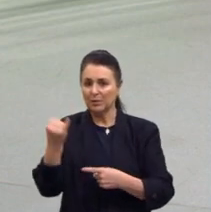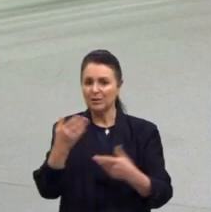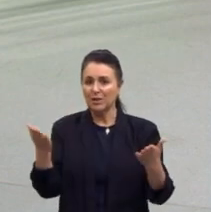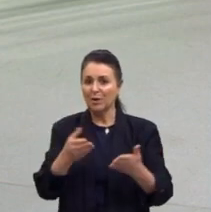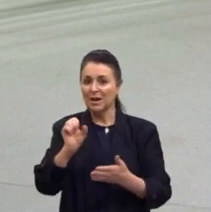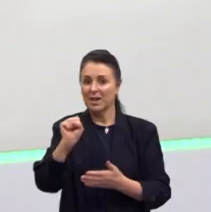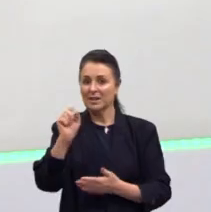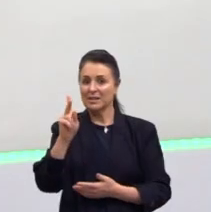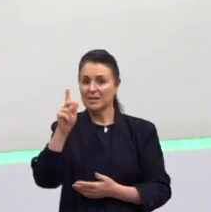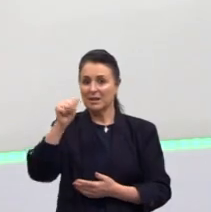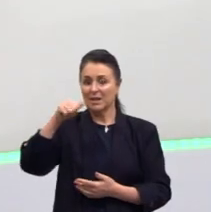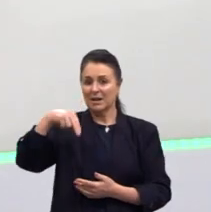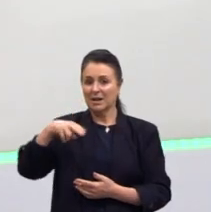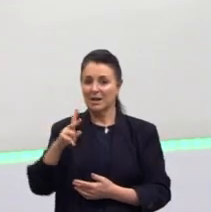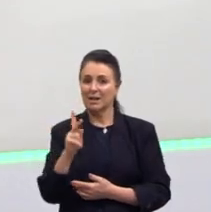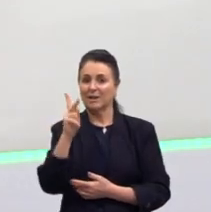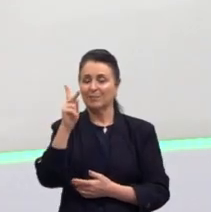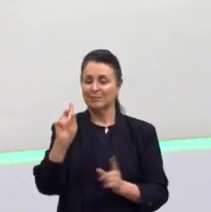Skank, tá bom?